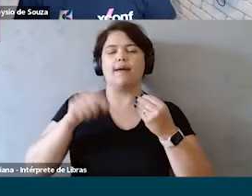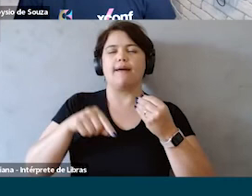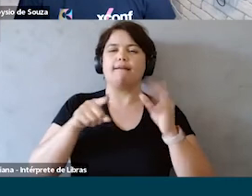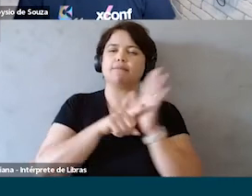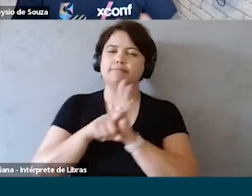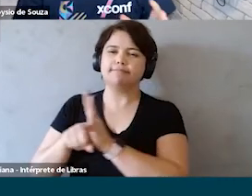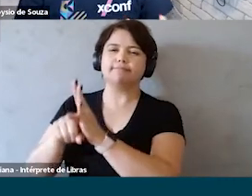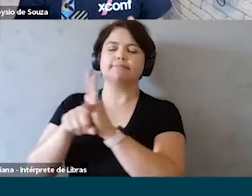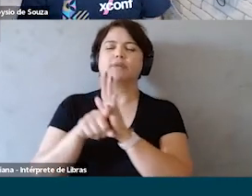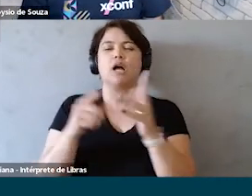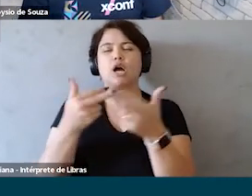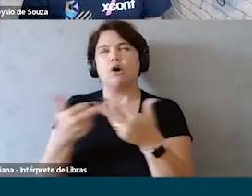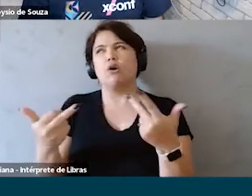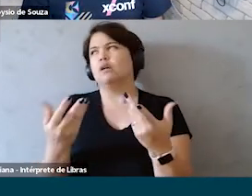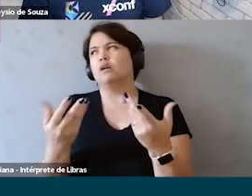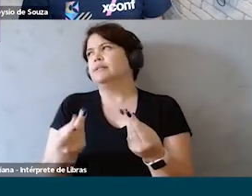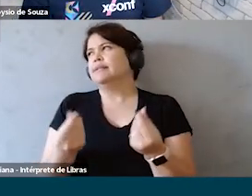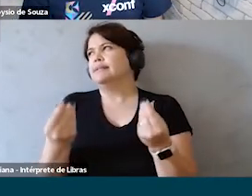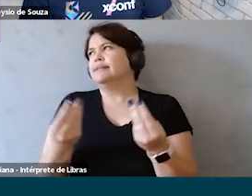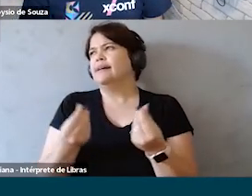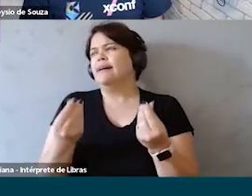para sintetizar algo que é tão